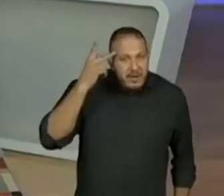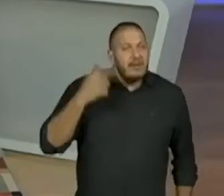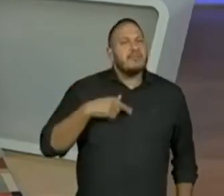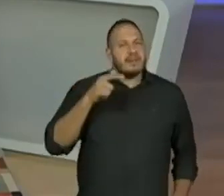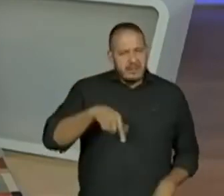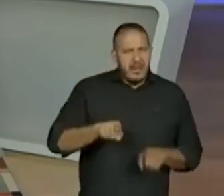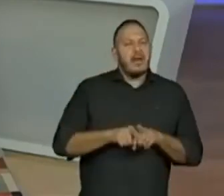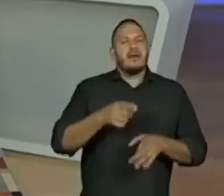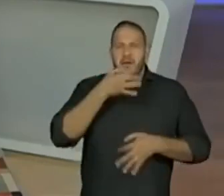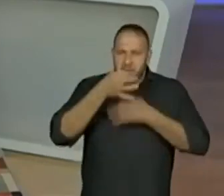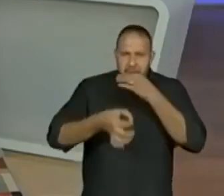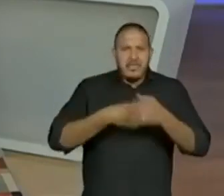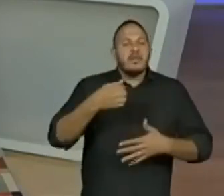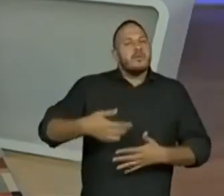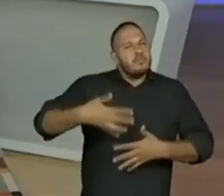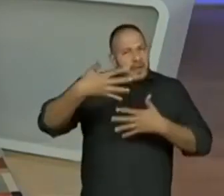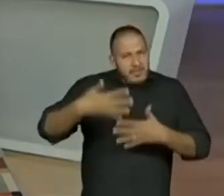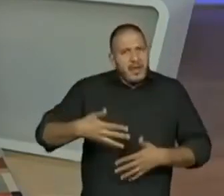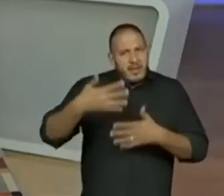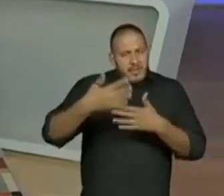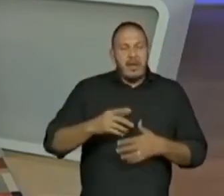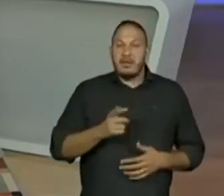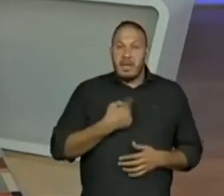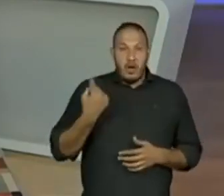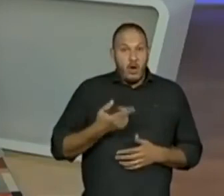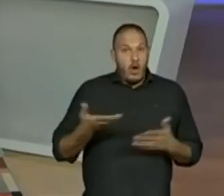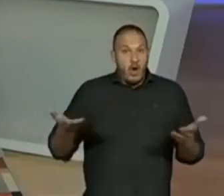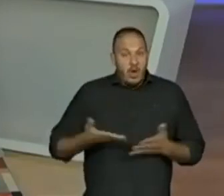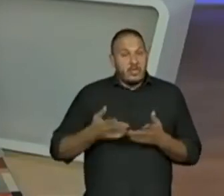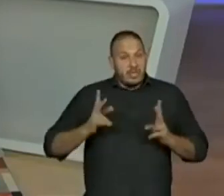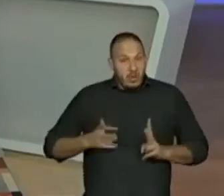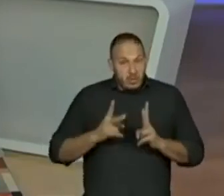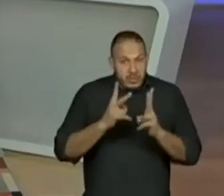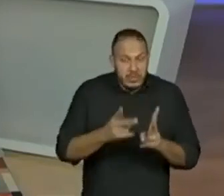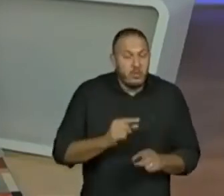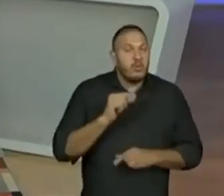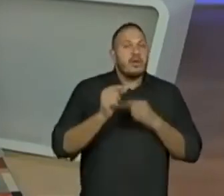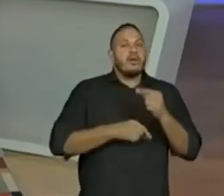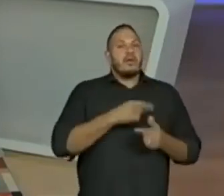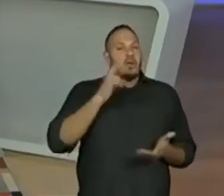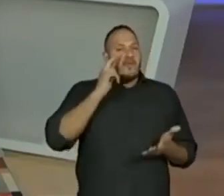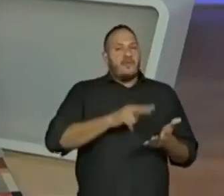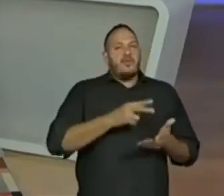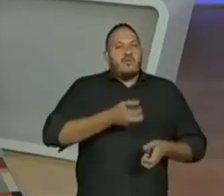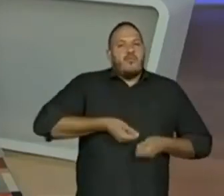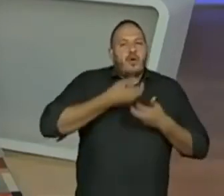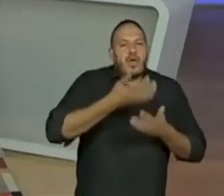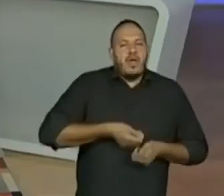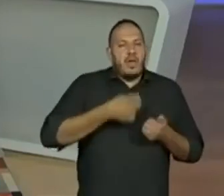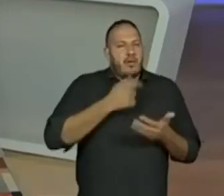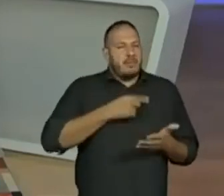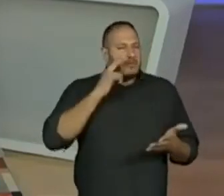participando. E aí a gente está dando continuidade à interpretação do poema.